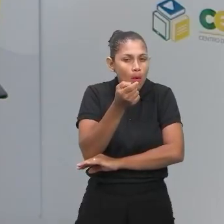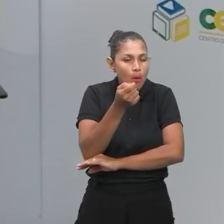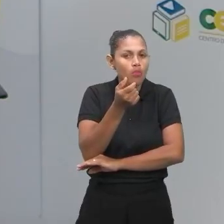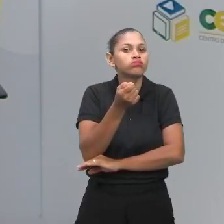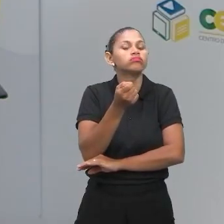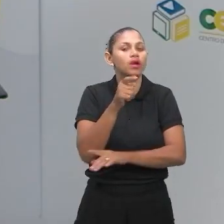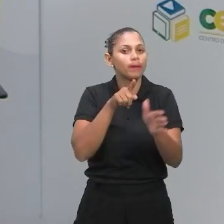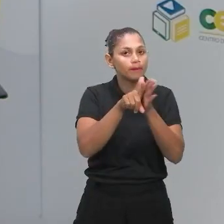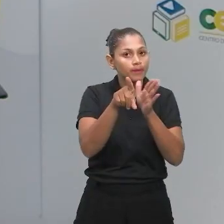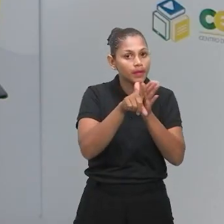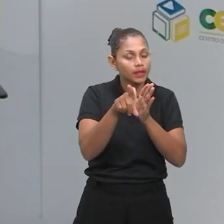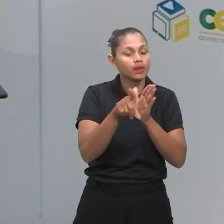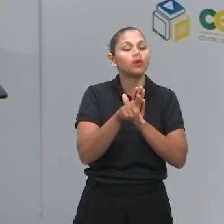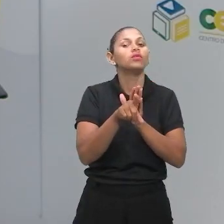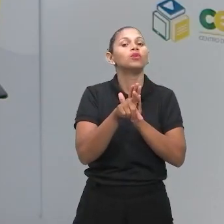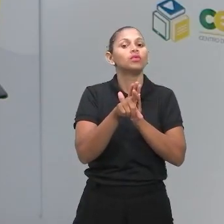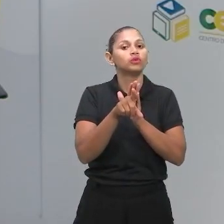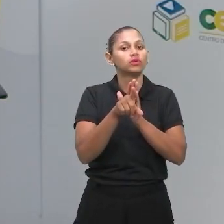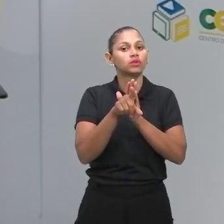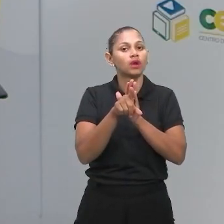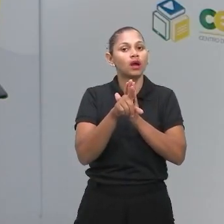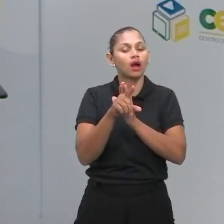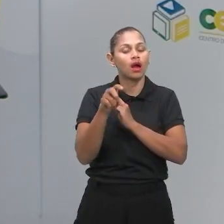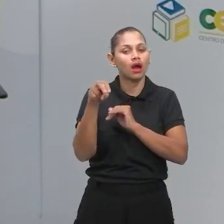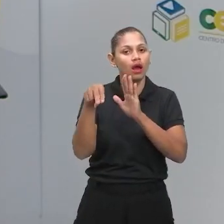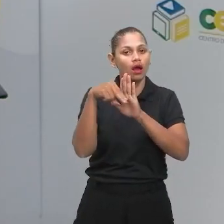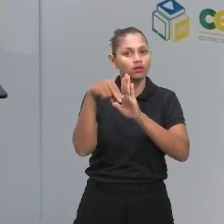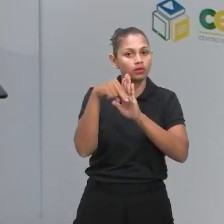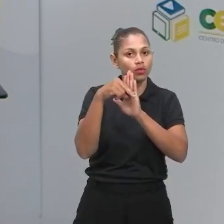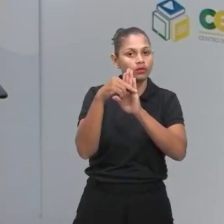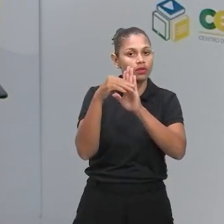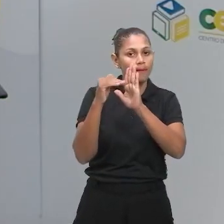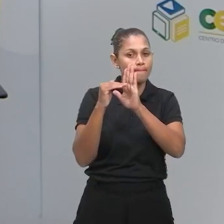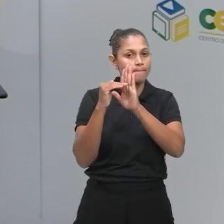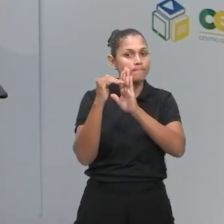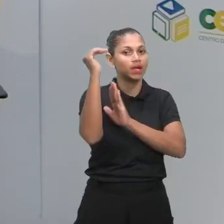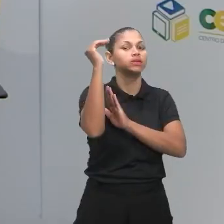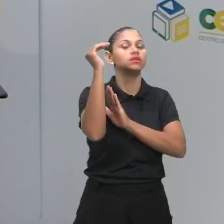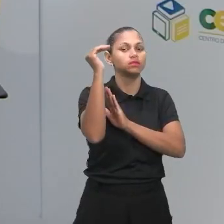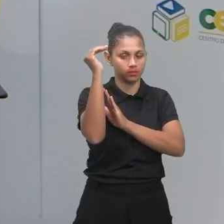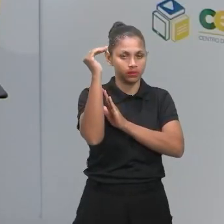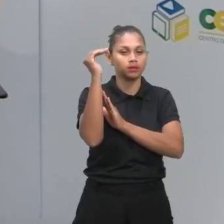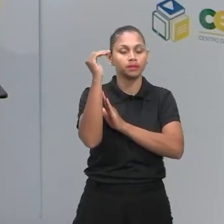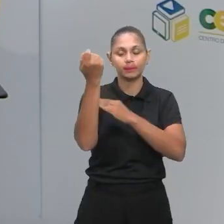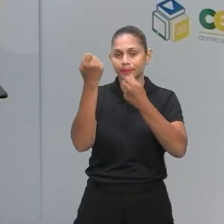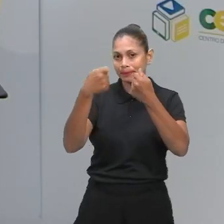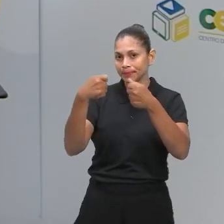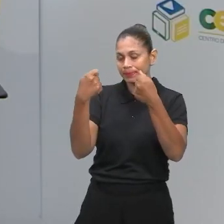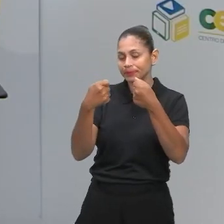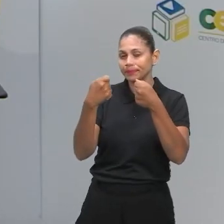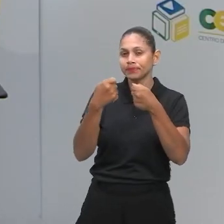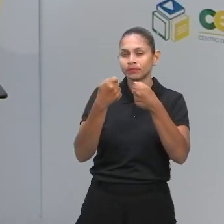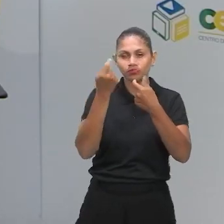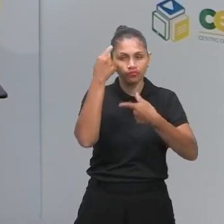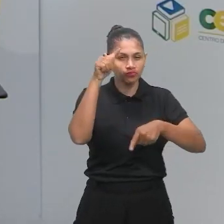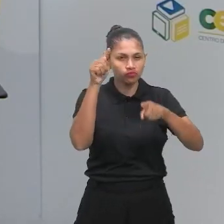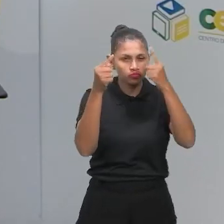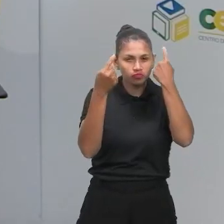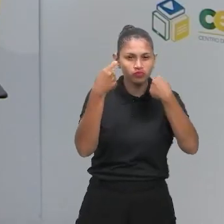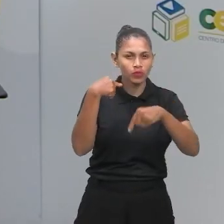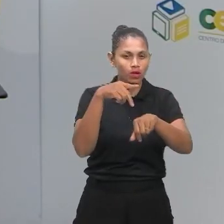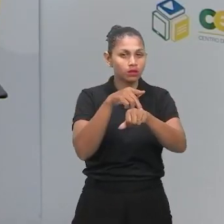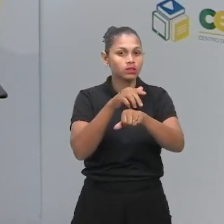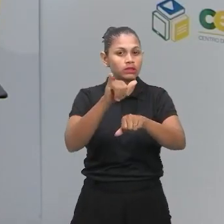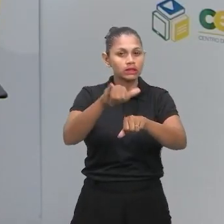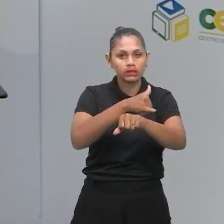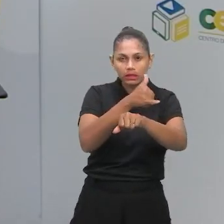na sua nota. Então, para entendermos como a matemática é cobrada, temos que criar estratégias de resoluções de questões. Para isso,